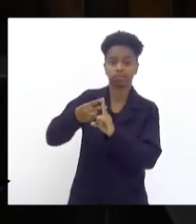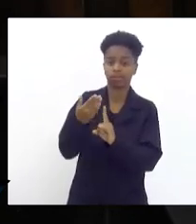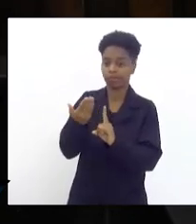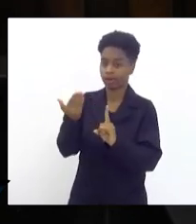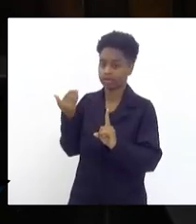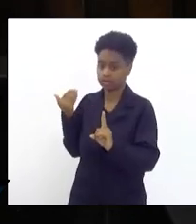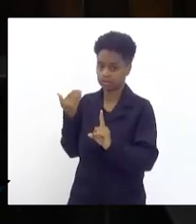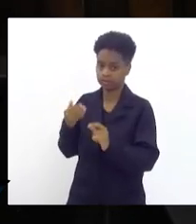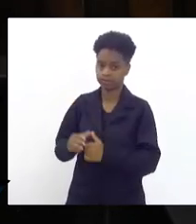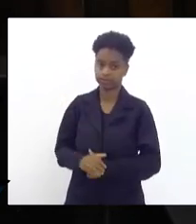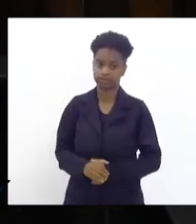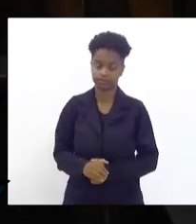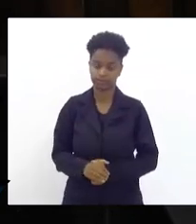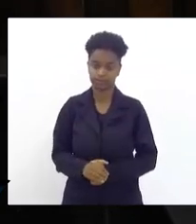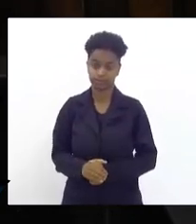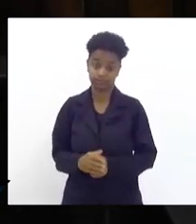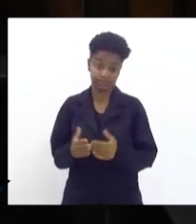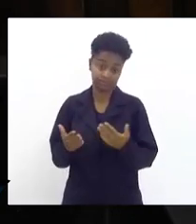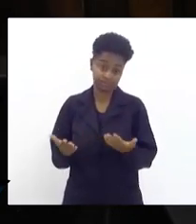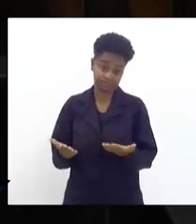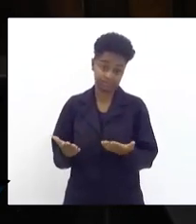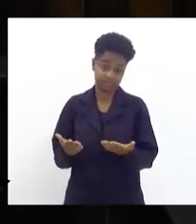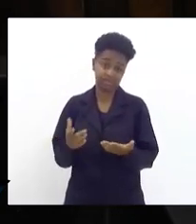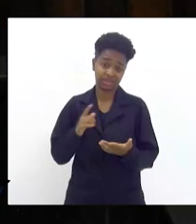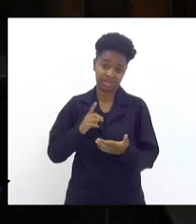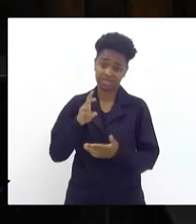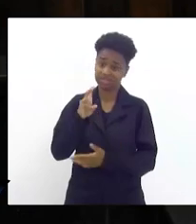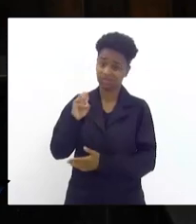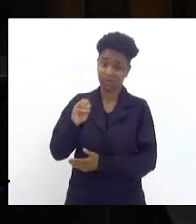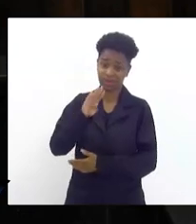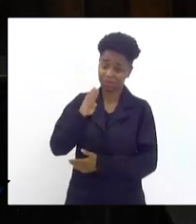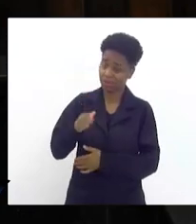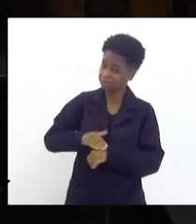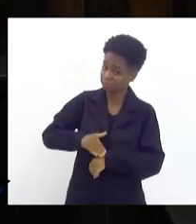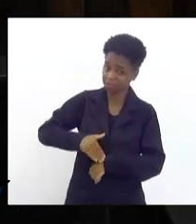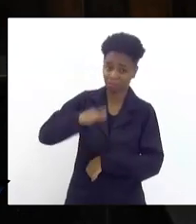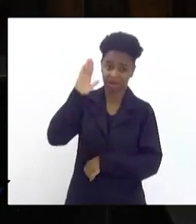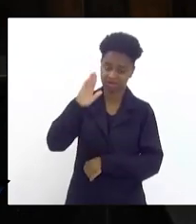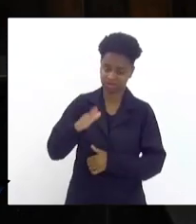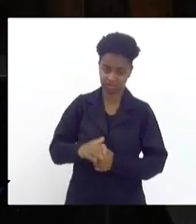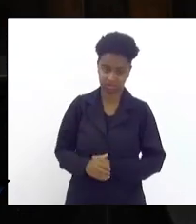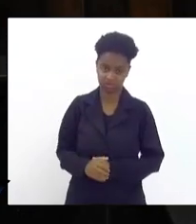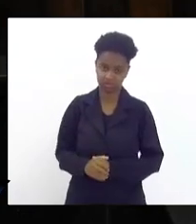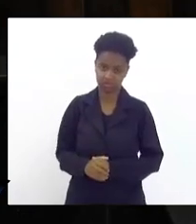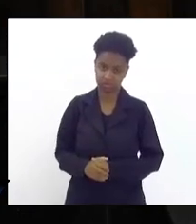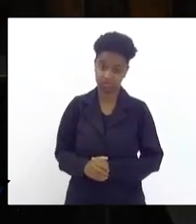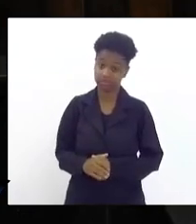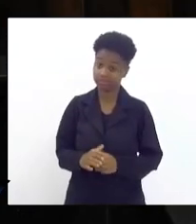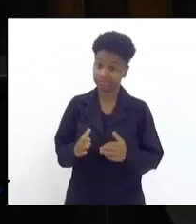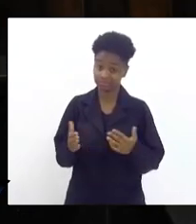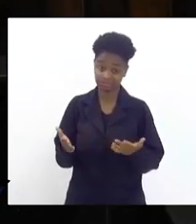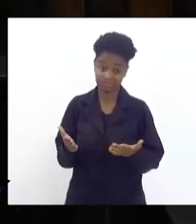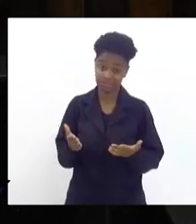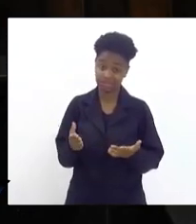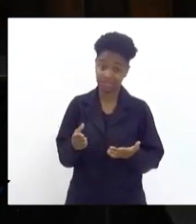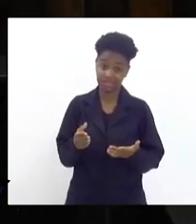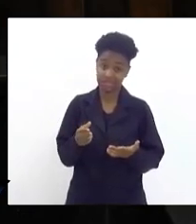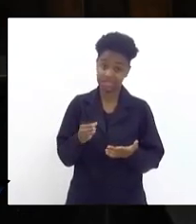anteriormente, que vai passar dos 50 bilhões de reais ainda sem fazer